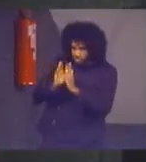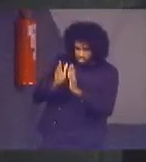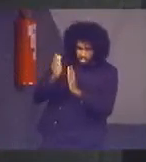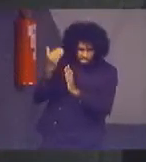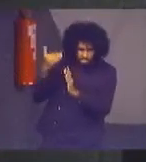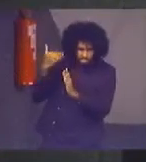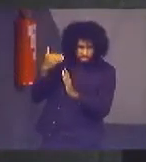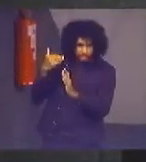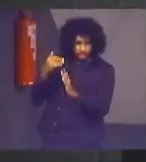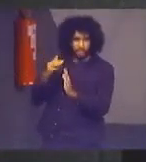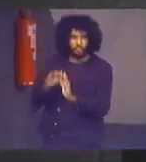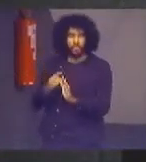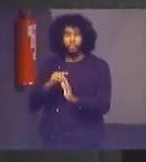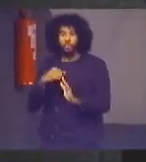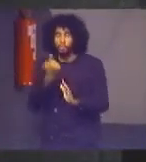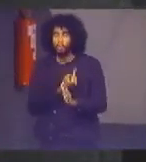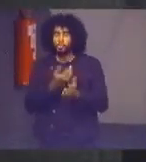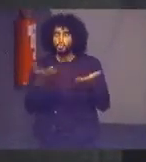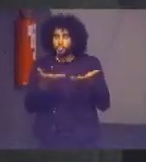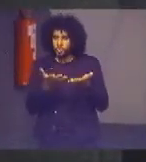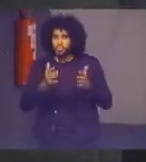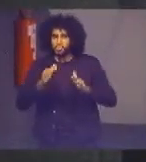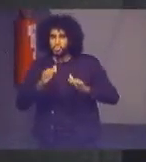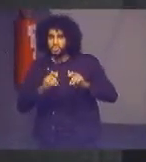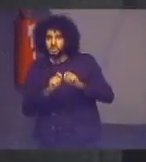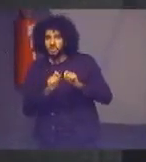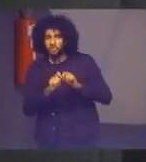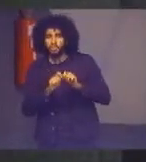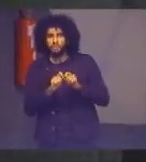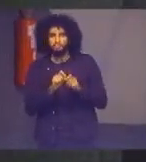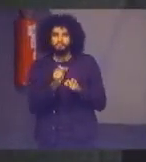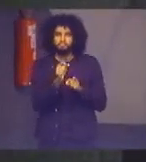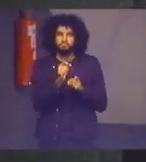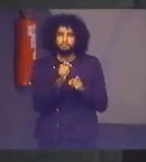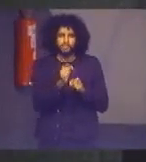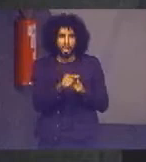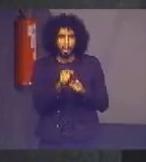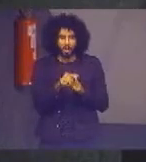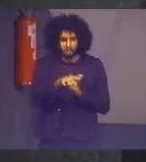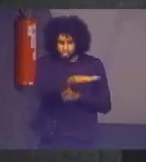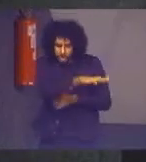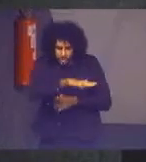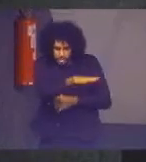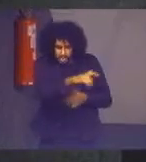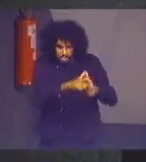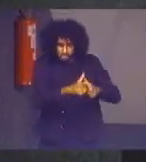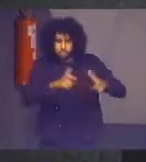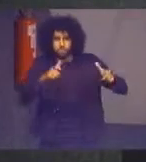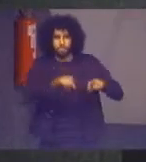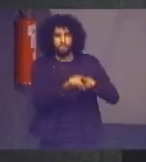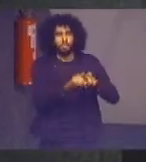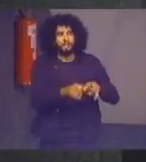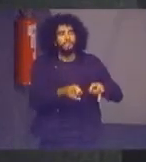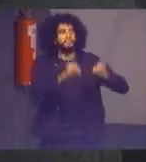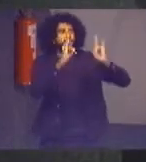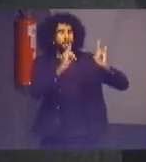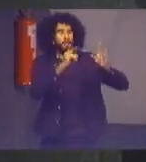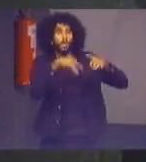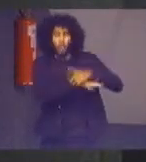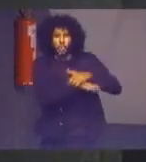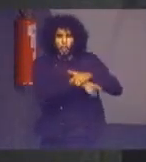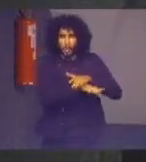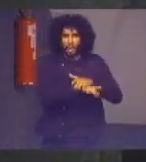nós ainda hoje alugamos grandes espaços em edifícios para guardar